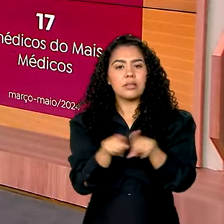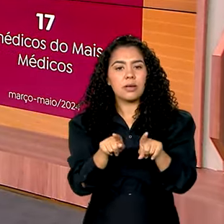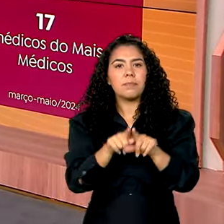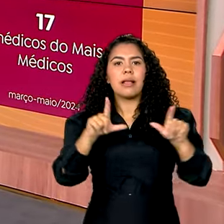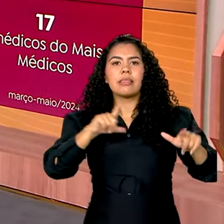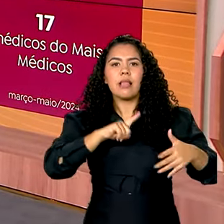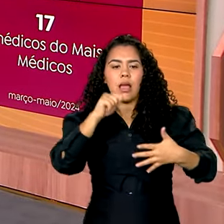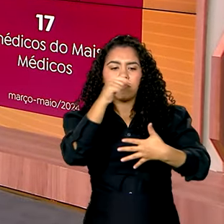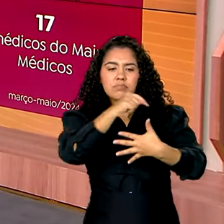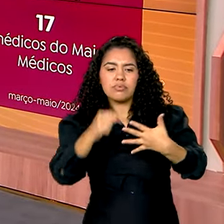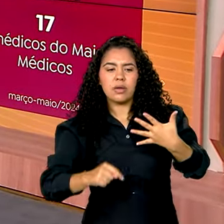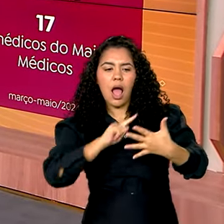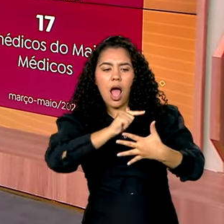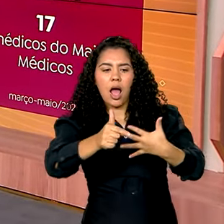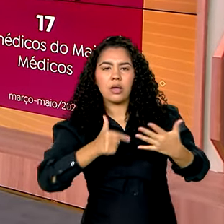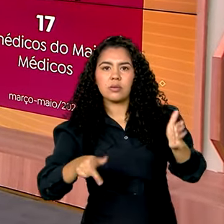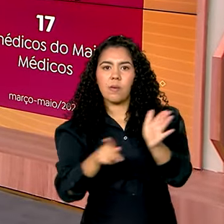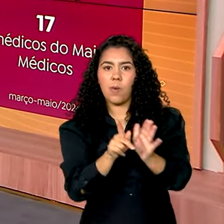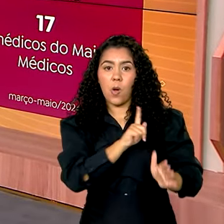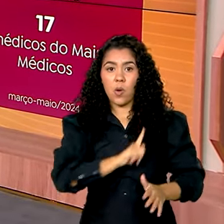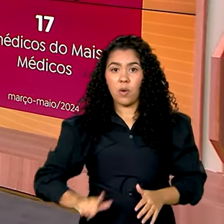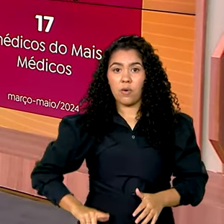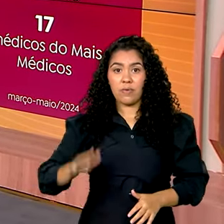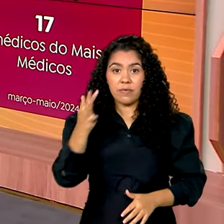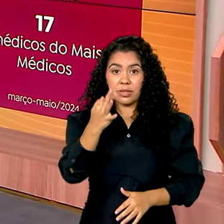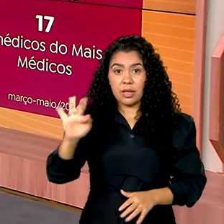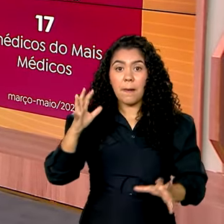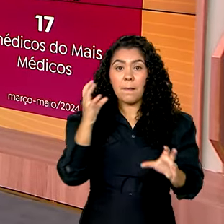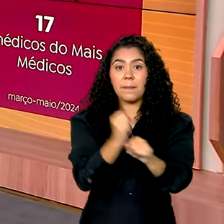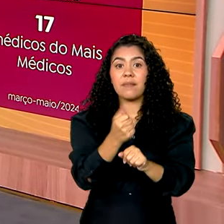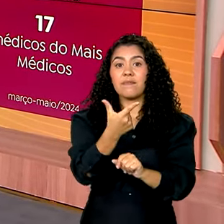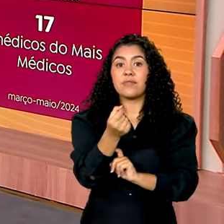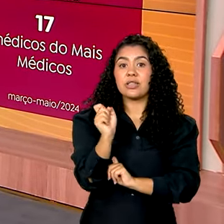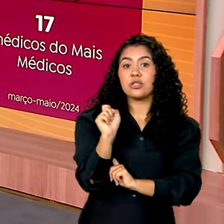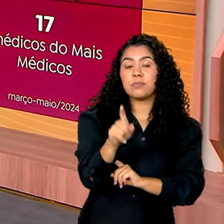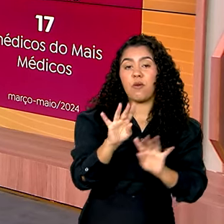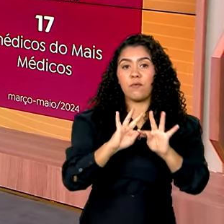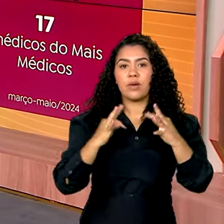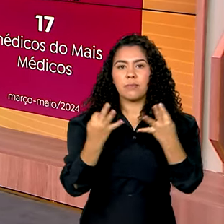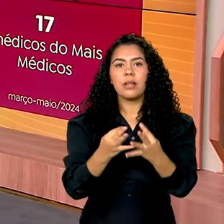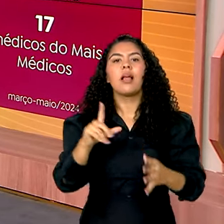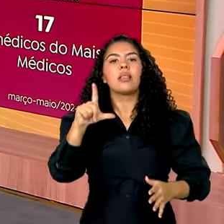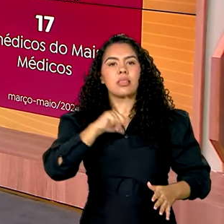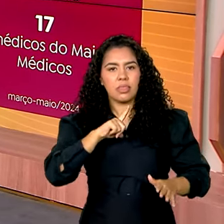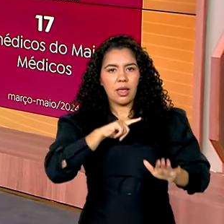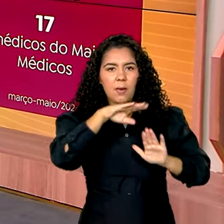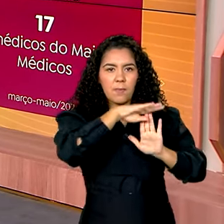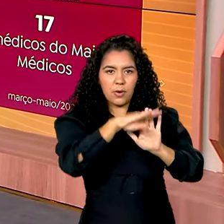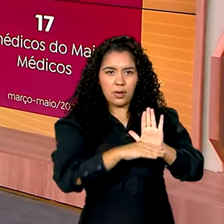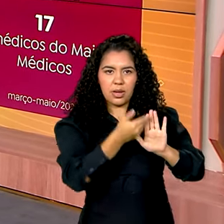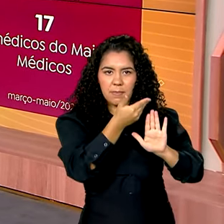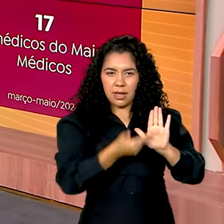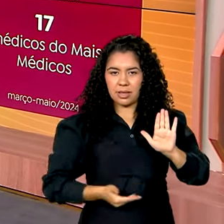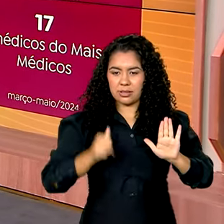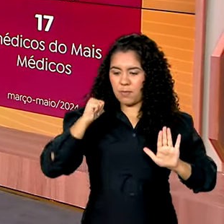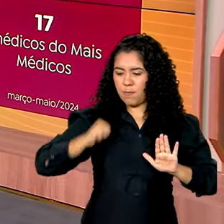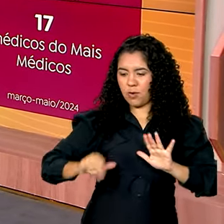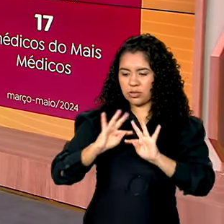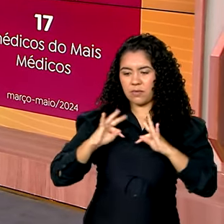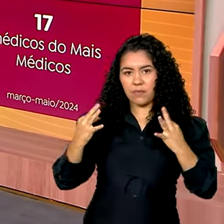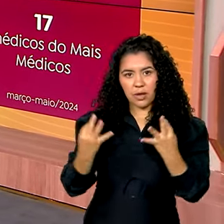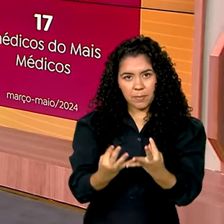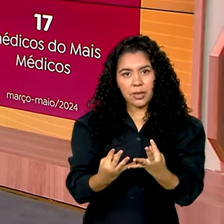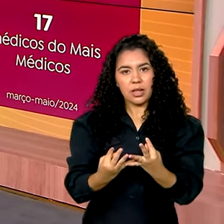ações do governo federal, mais de 20 mil famílias são atendidas pelo programa Bolsa Família, que tem aí o